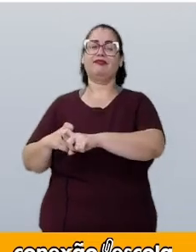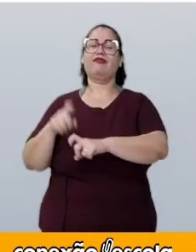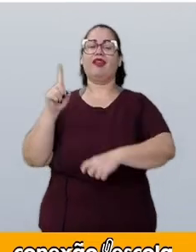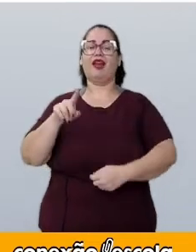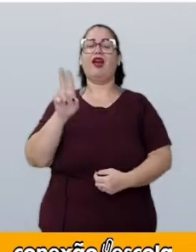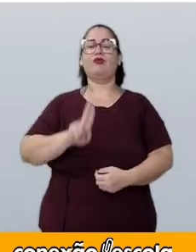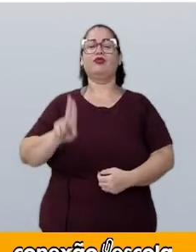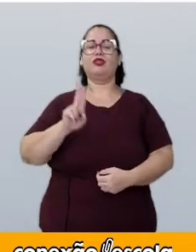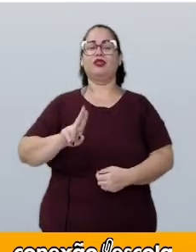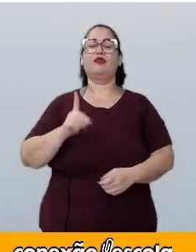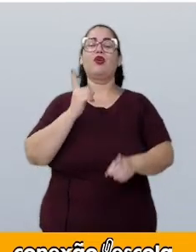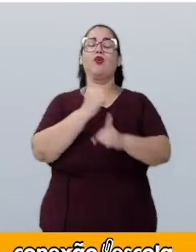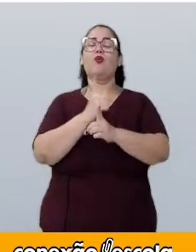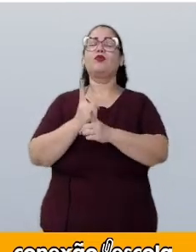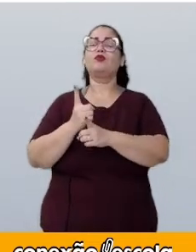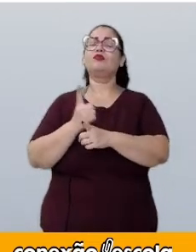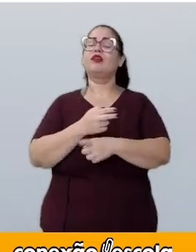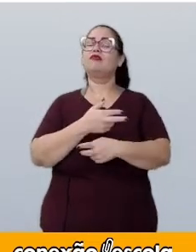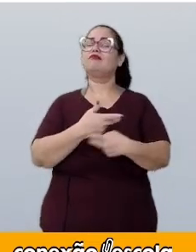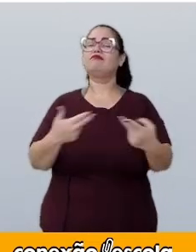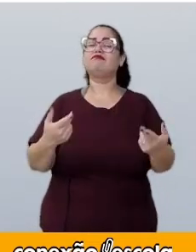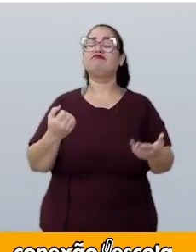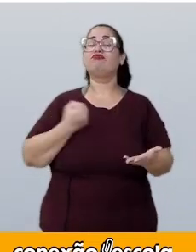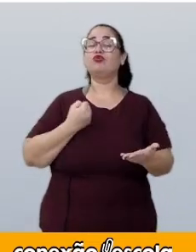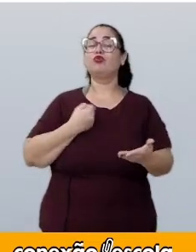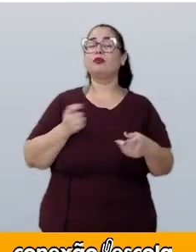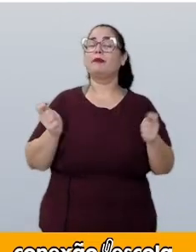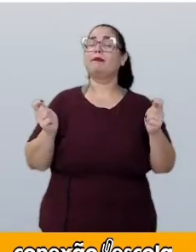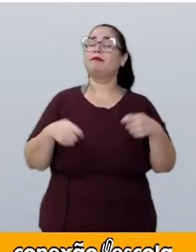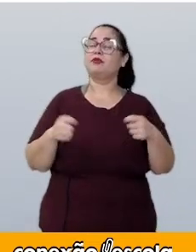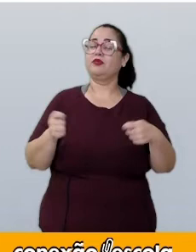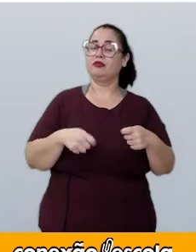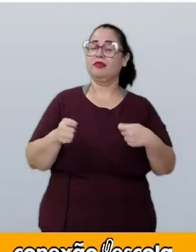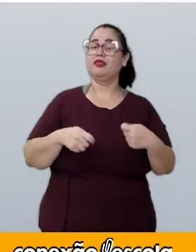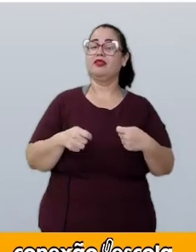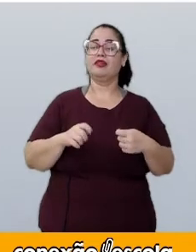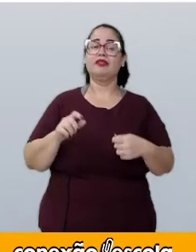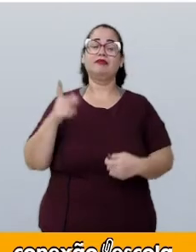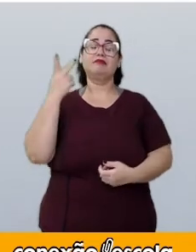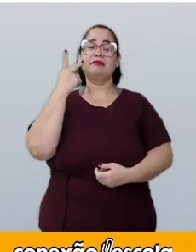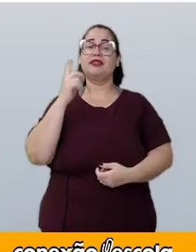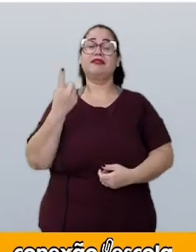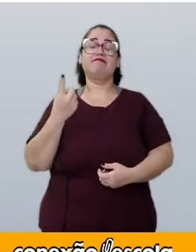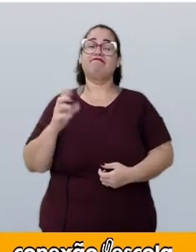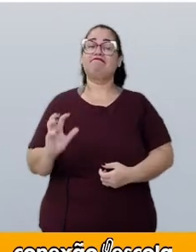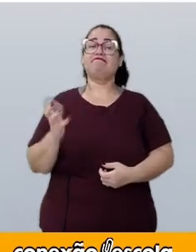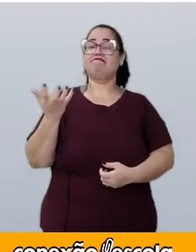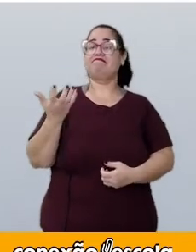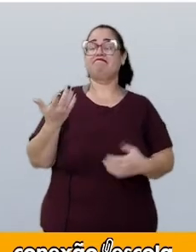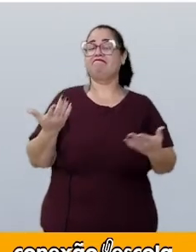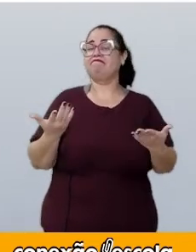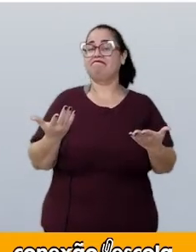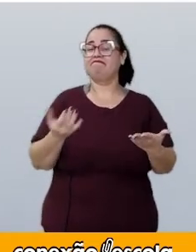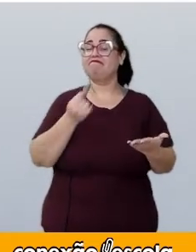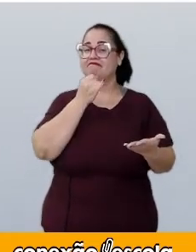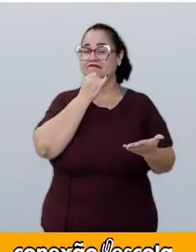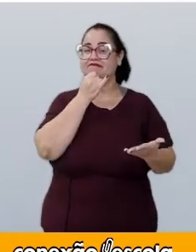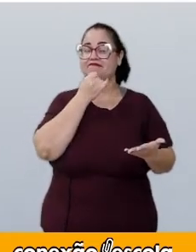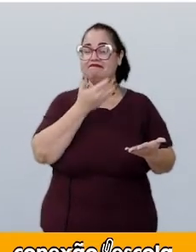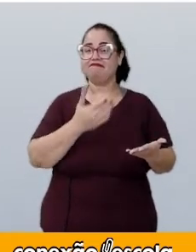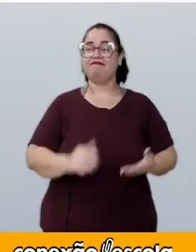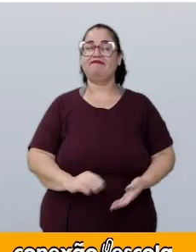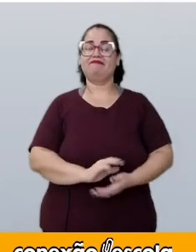é utilizado para encontrar o número de possibilidades para um determinado